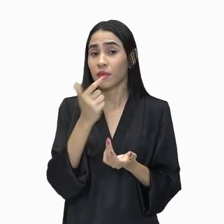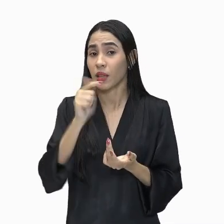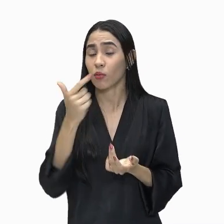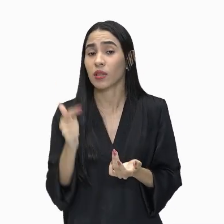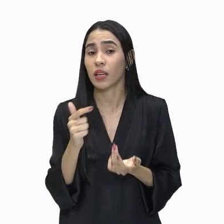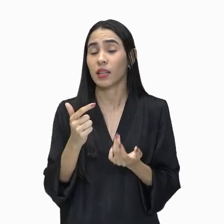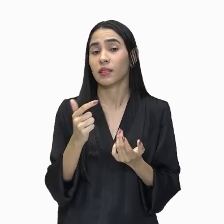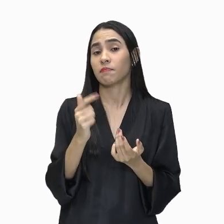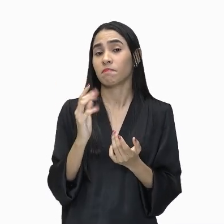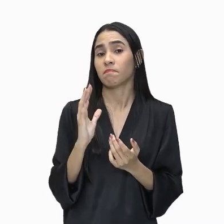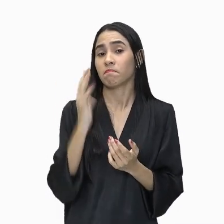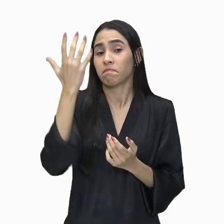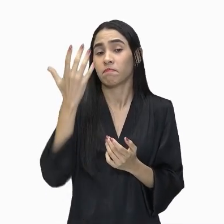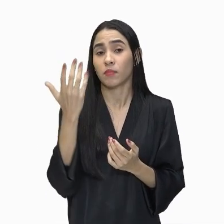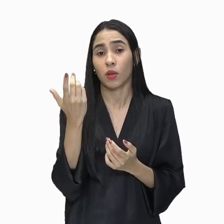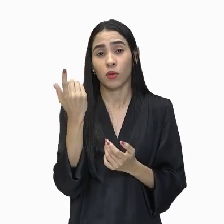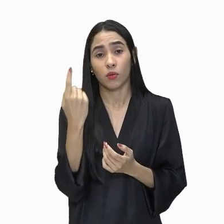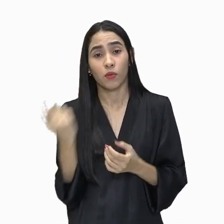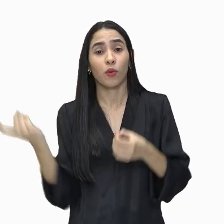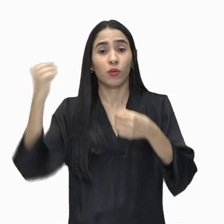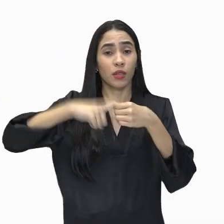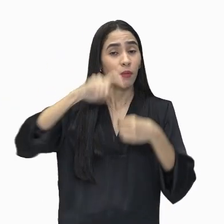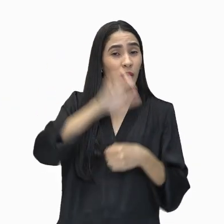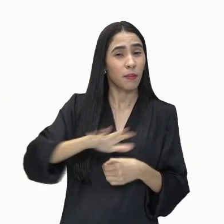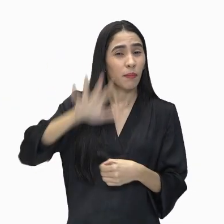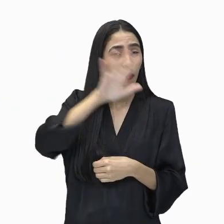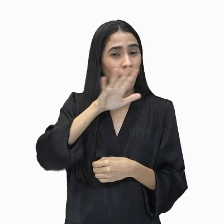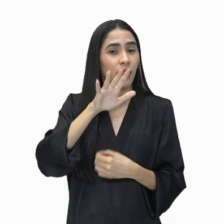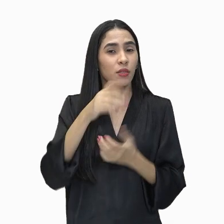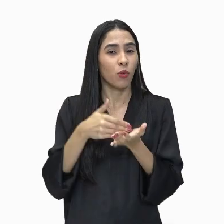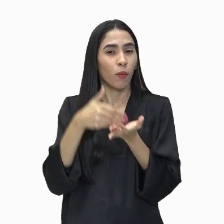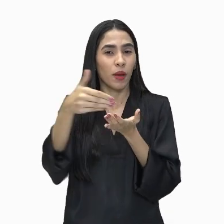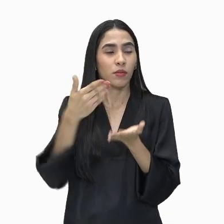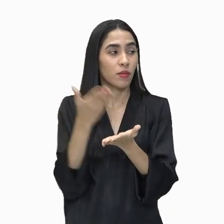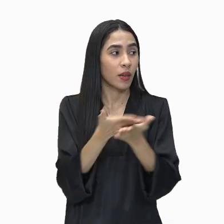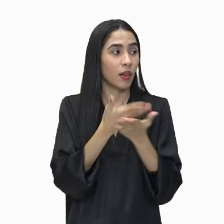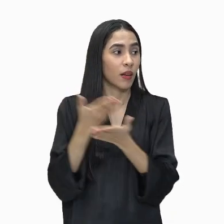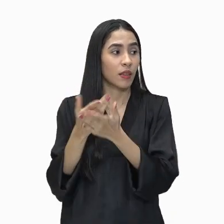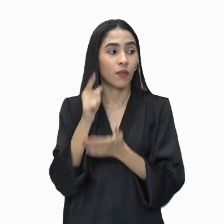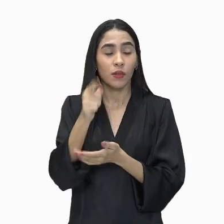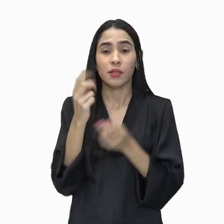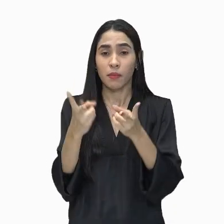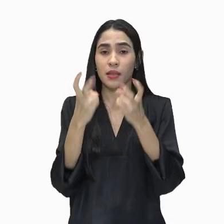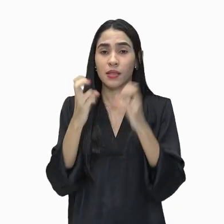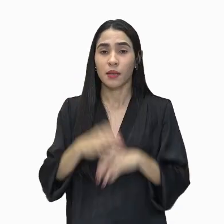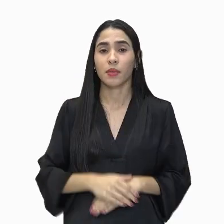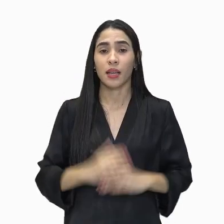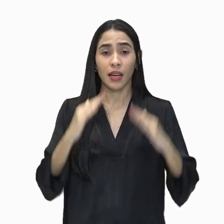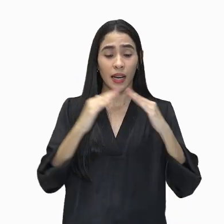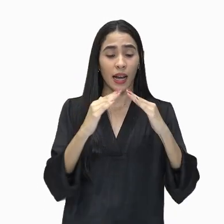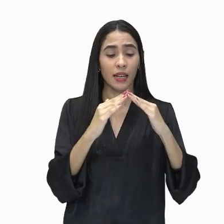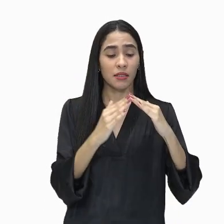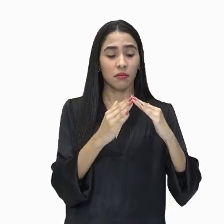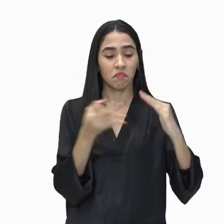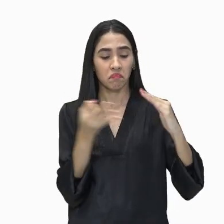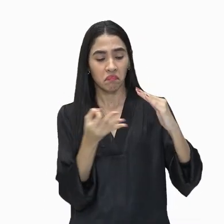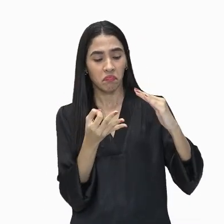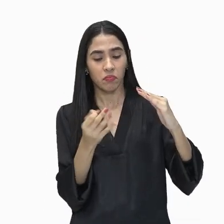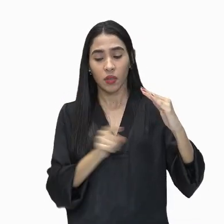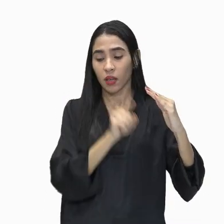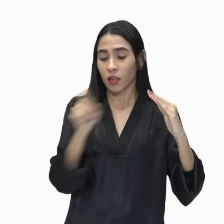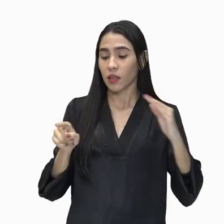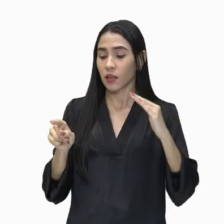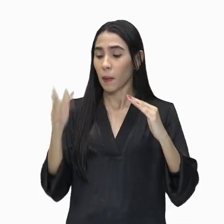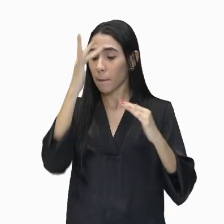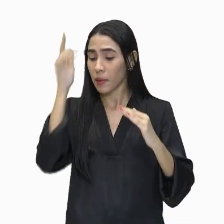nós voltamos para aquela imagem do início da nossa aula, onde você vê uma casa bonita de um lado e uma pessoa